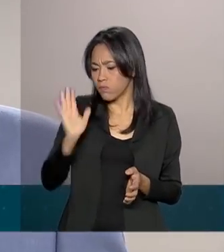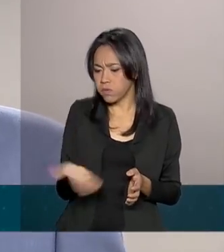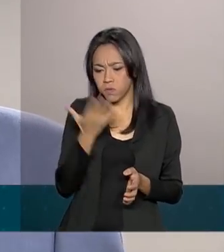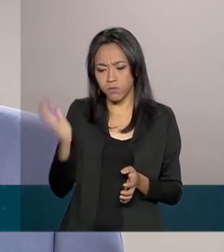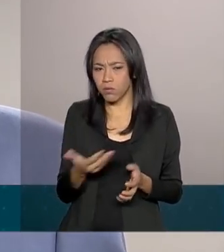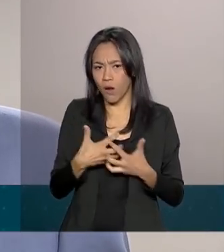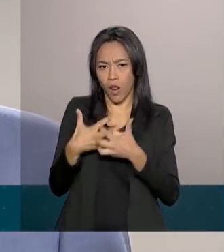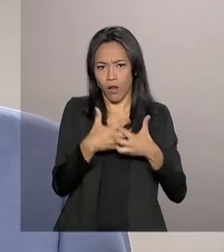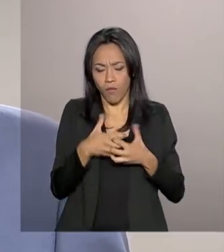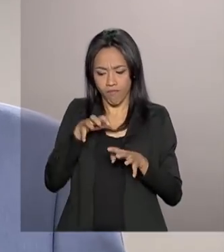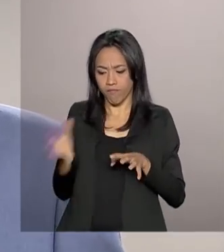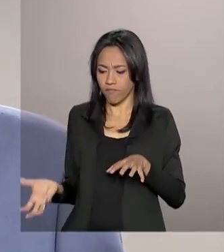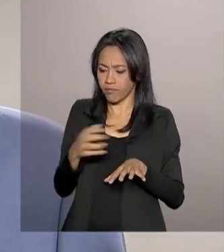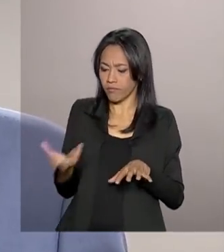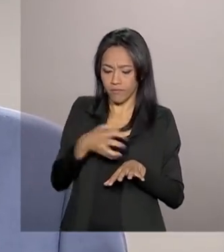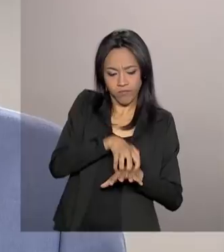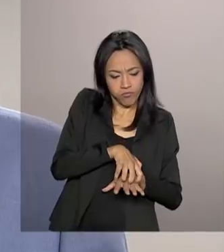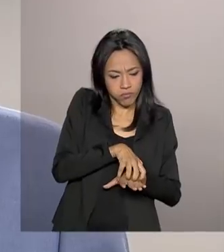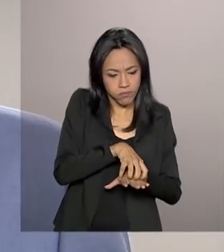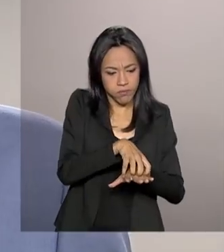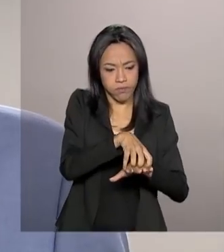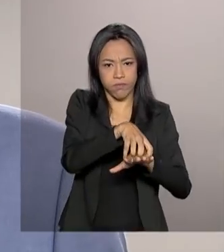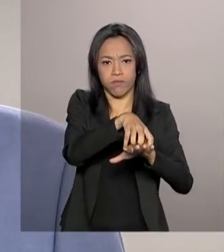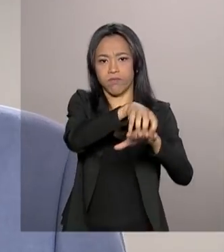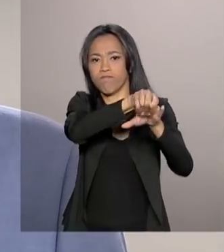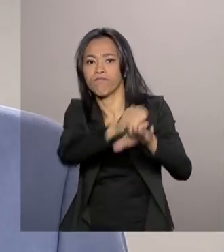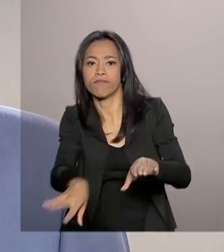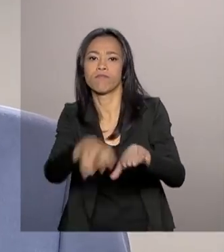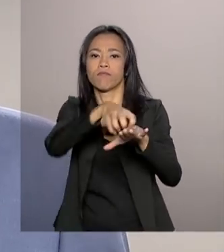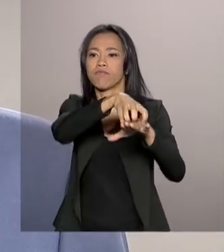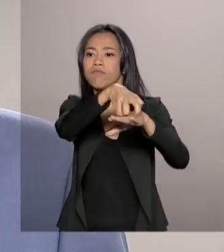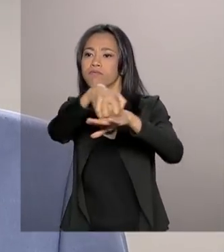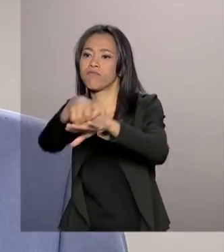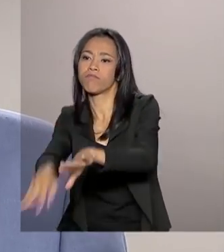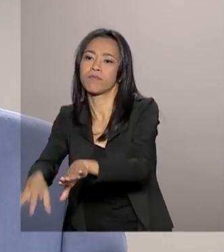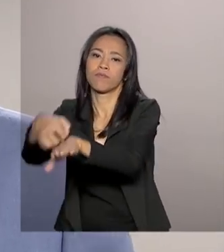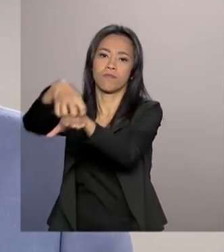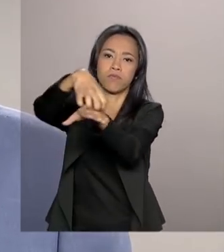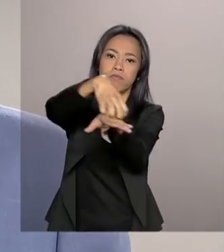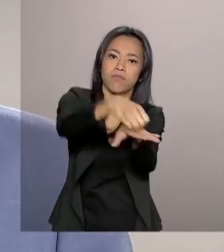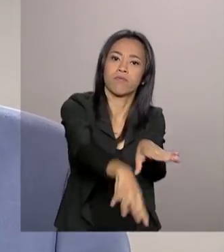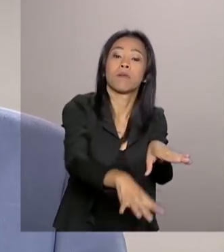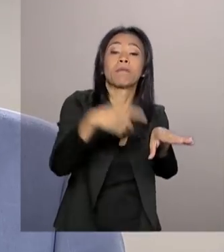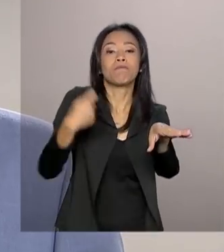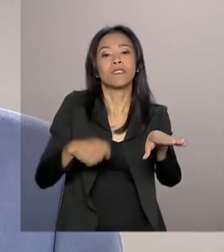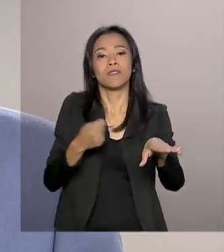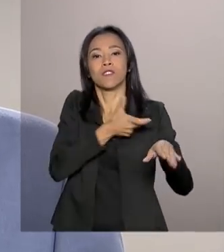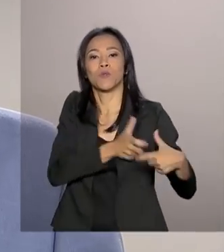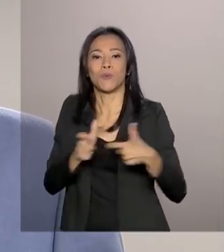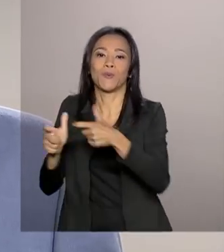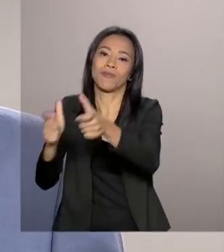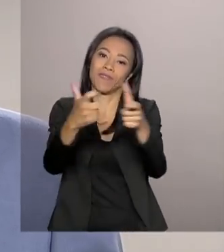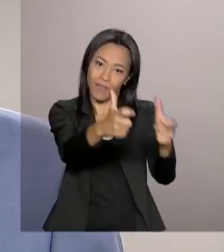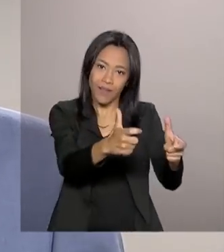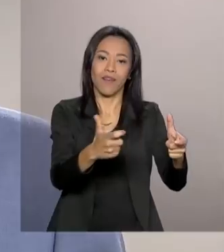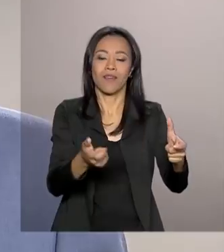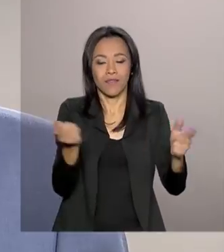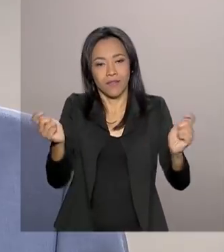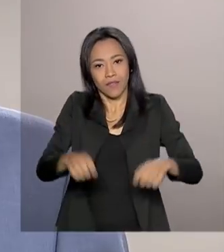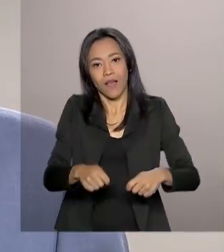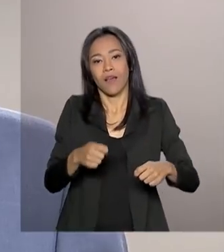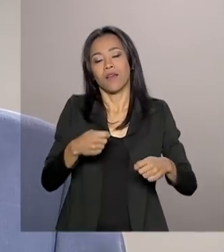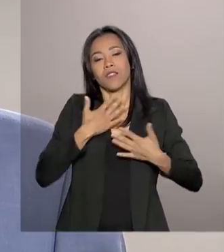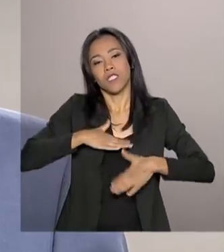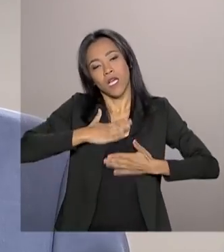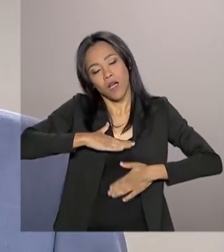Brasil tem expandido a sua população, sua produção, ainda carece de pontos que hajam efetivamente condições para que eles possam fazer